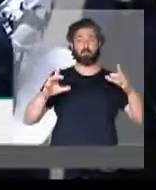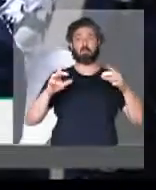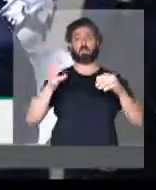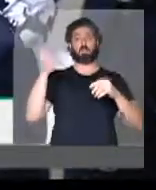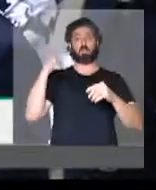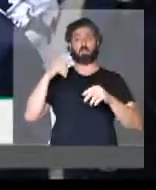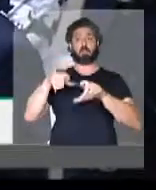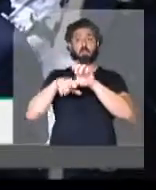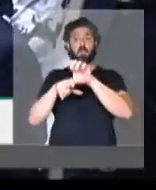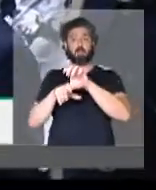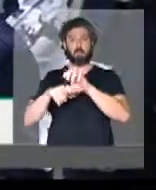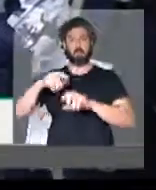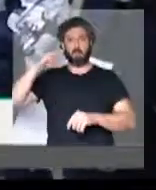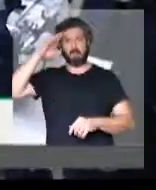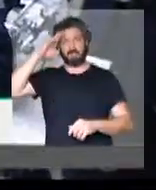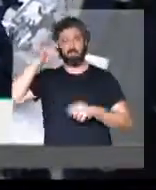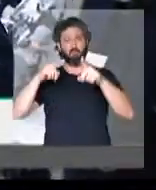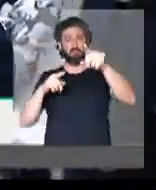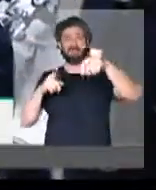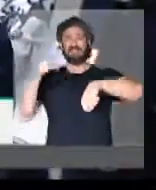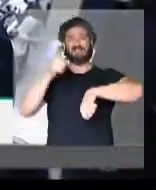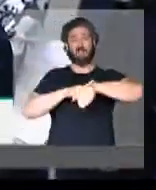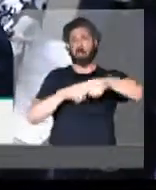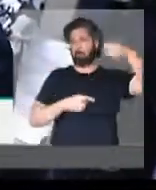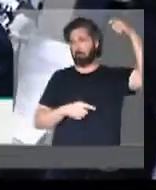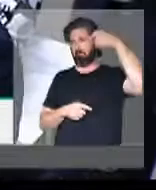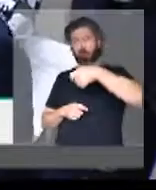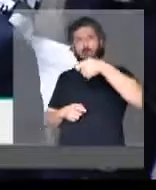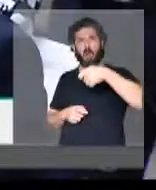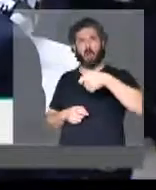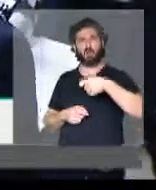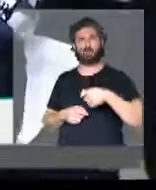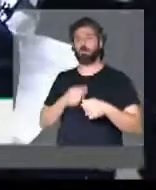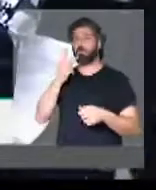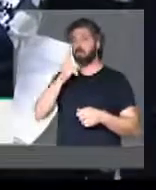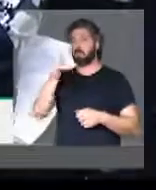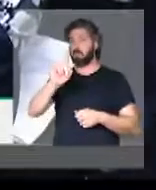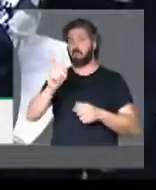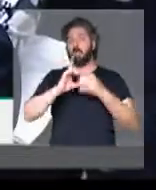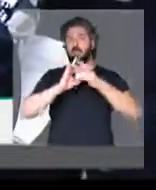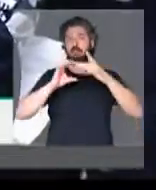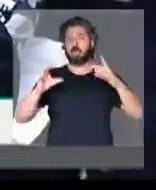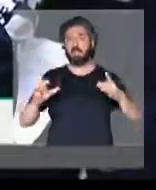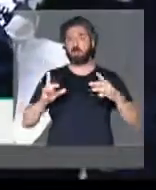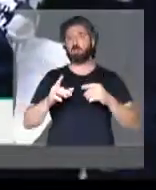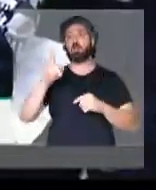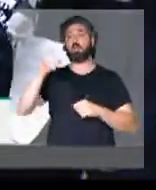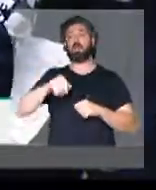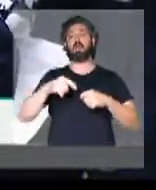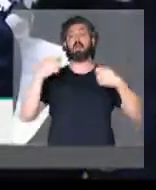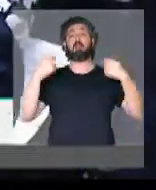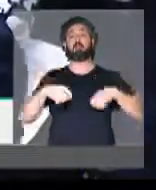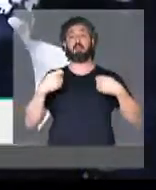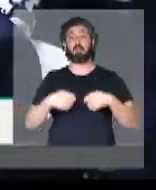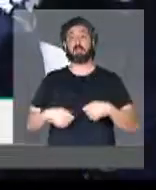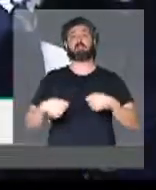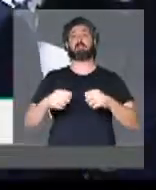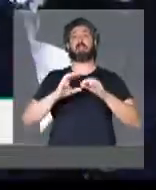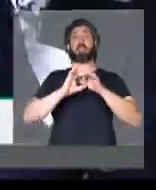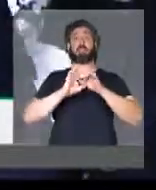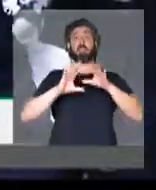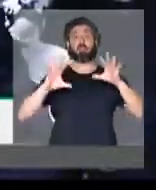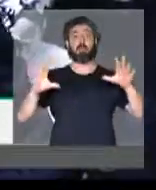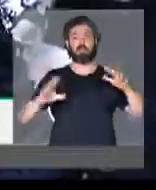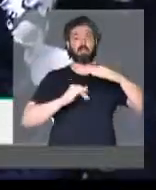dependia das forças armadas V. Exª corrigiu imediatamente dizendo que a democracia depende do funcionamento